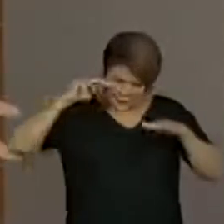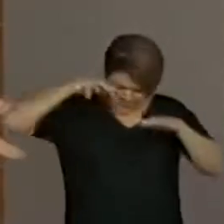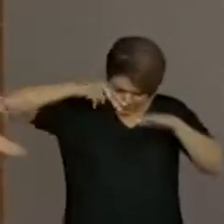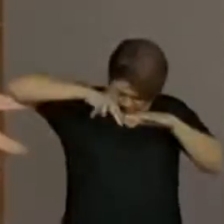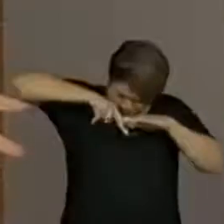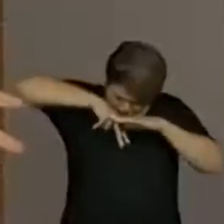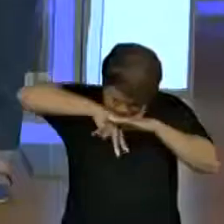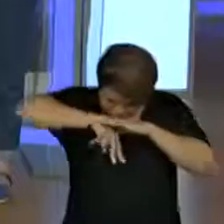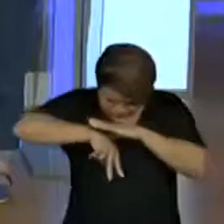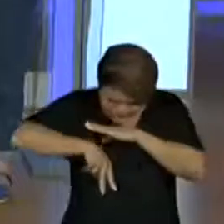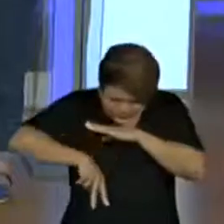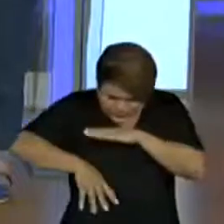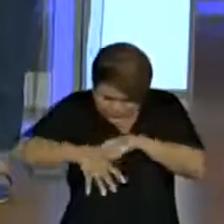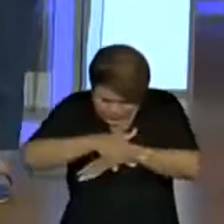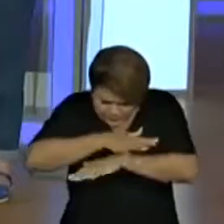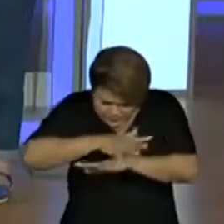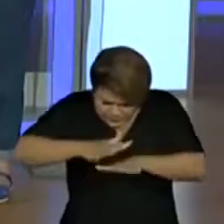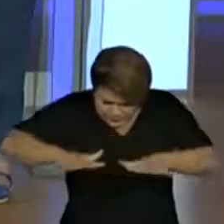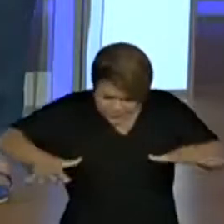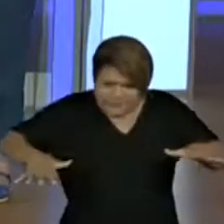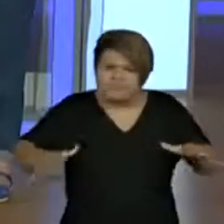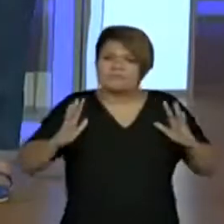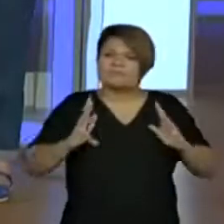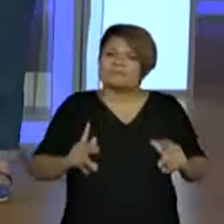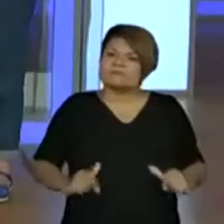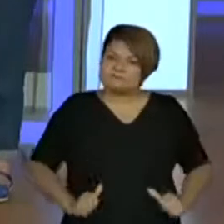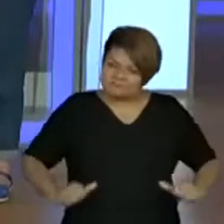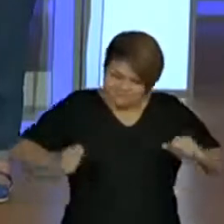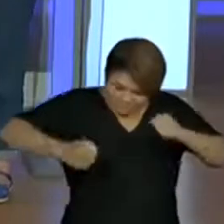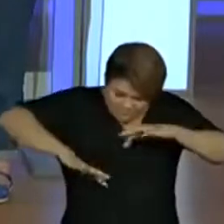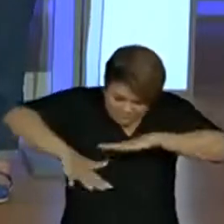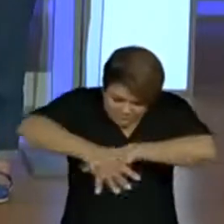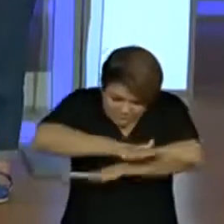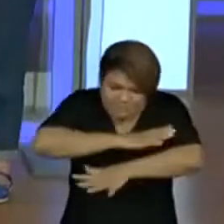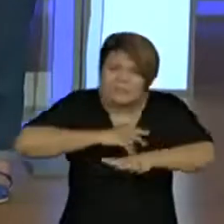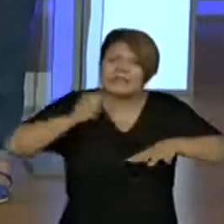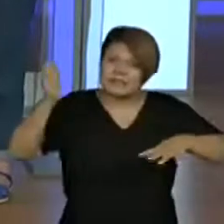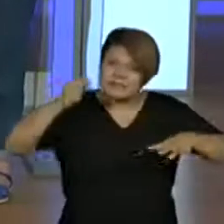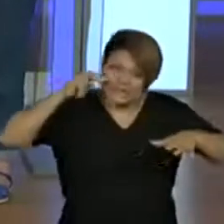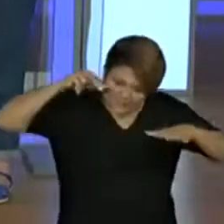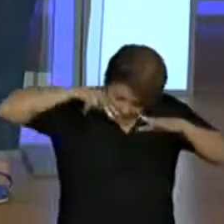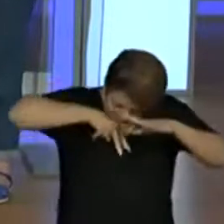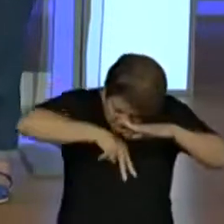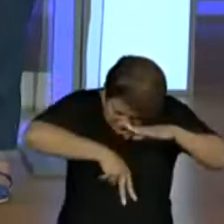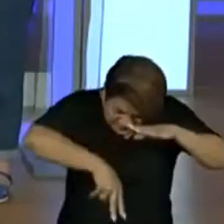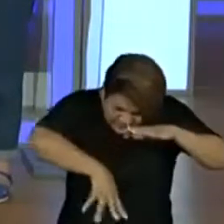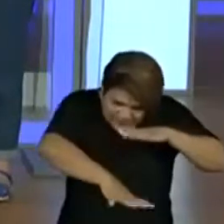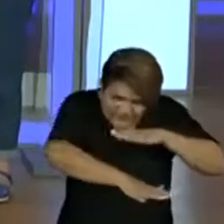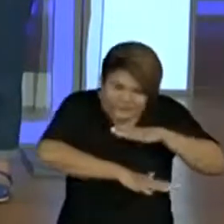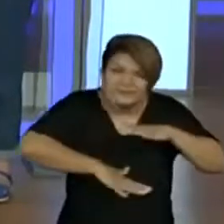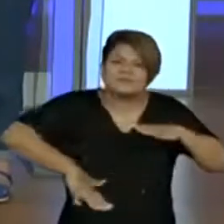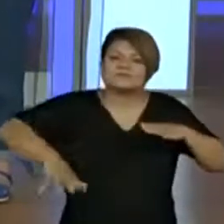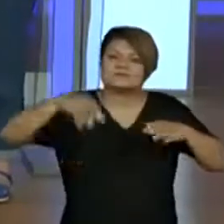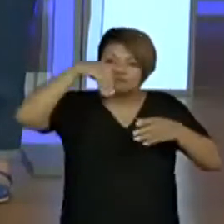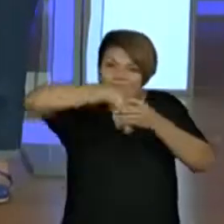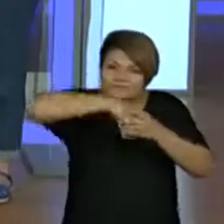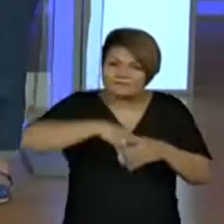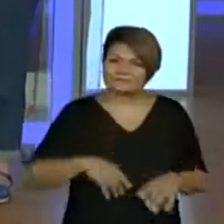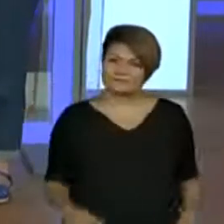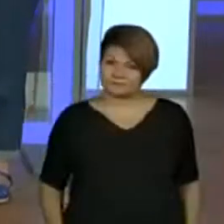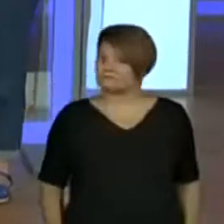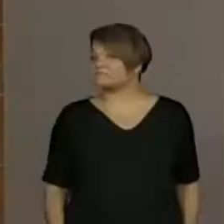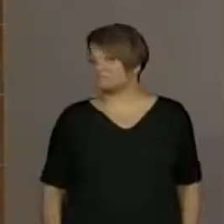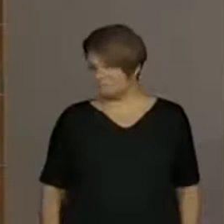tinha? Ah, sim. Quando a água é bem cristalina e transparente, eu acho que a gente consegue observar o que tem dentro deste lago.